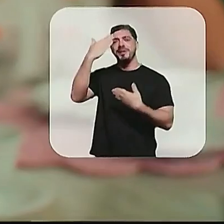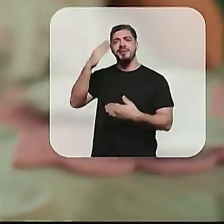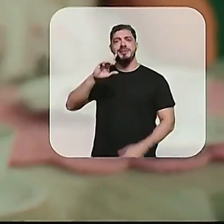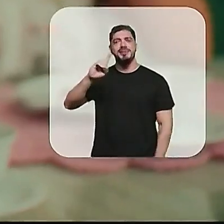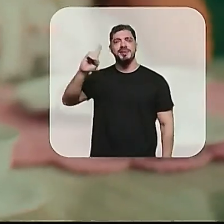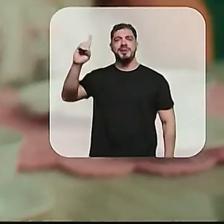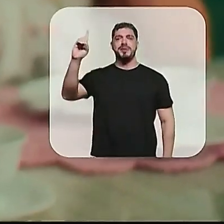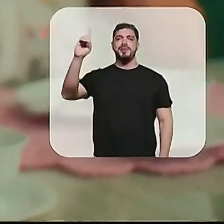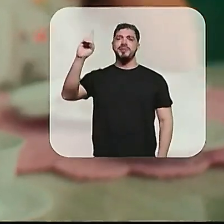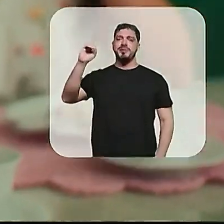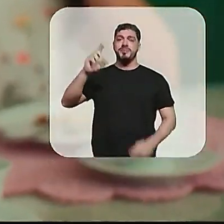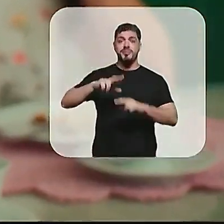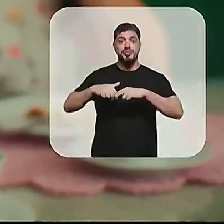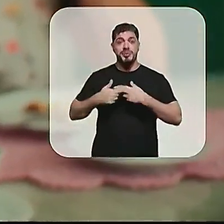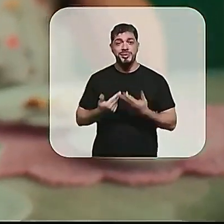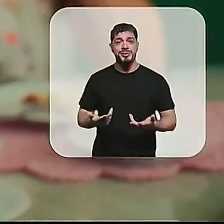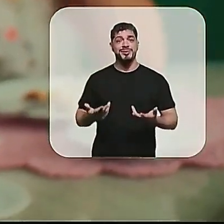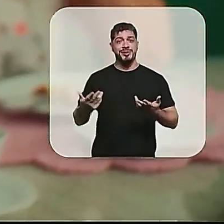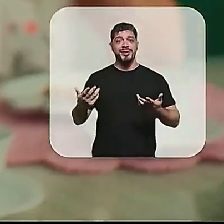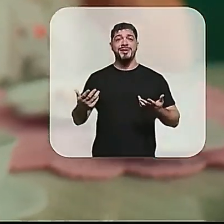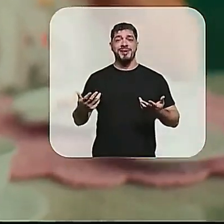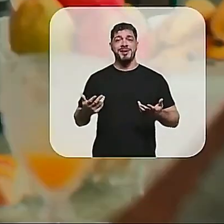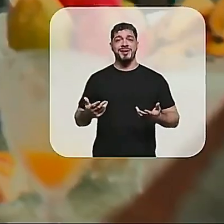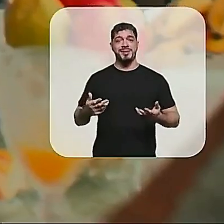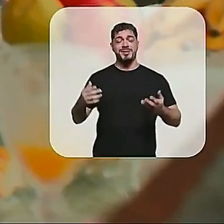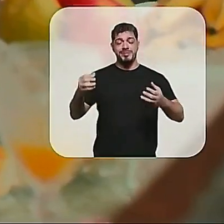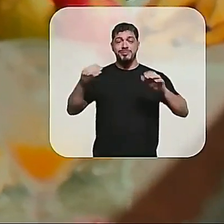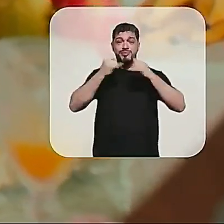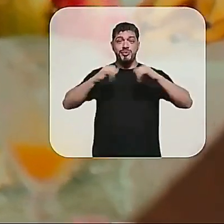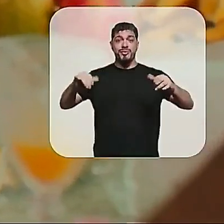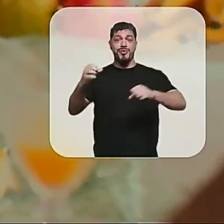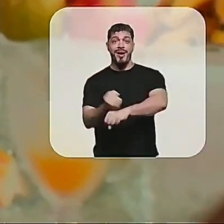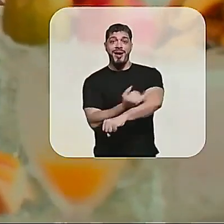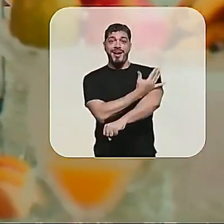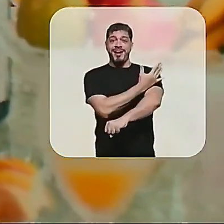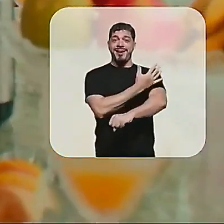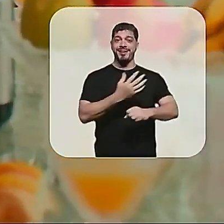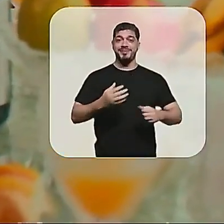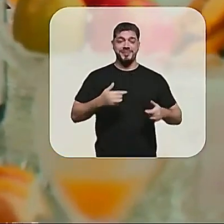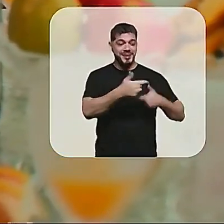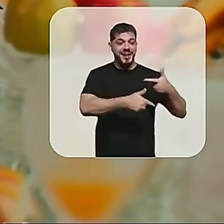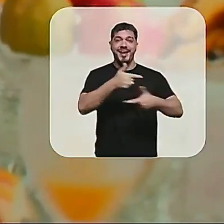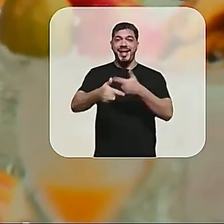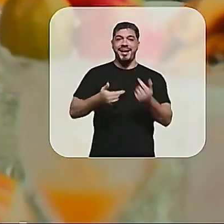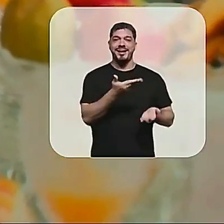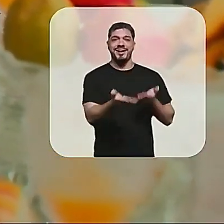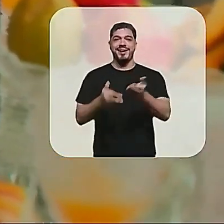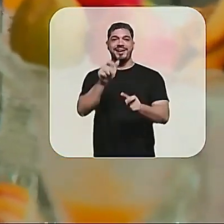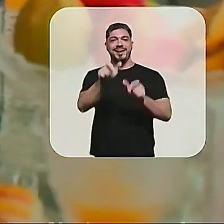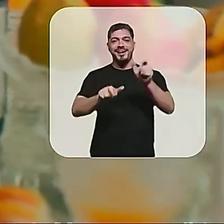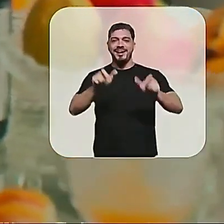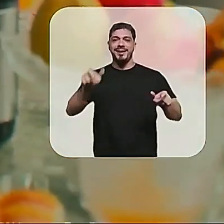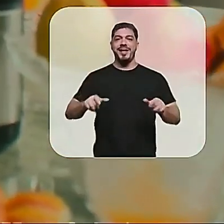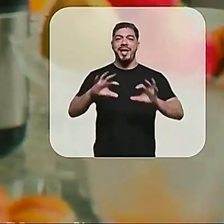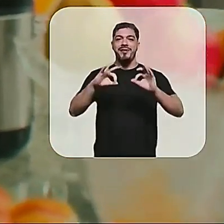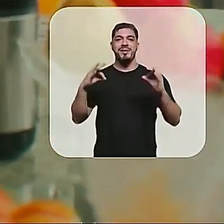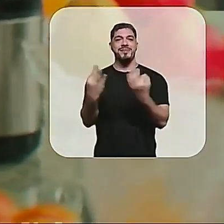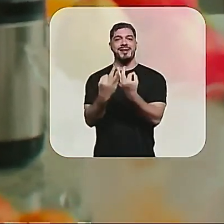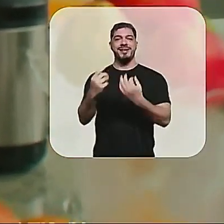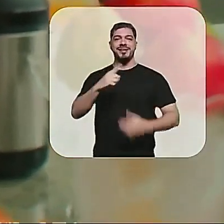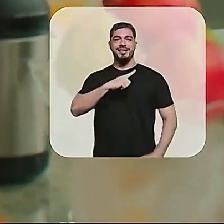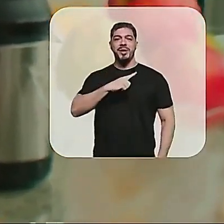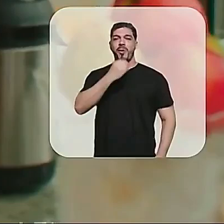isso dá energia pra gente poder fazer mais pelas pessoas, pra que as famílias possam ter, né, essa